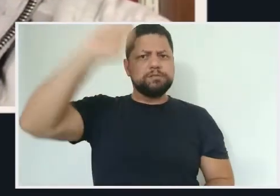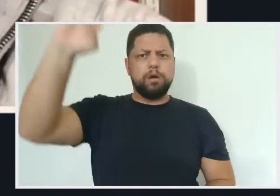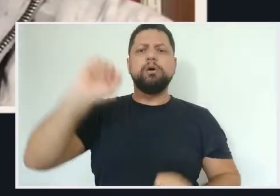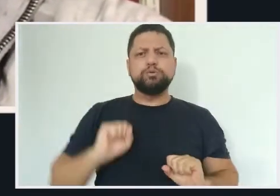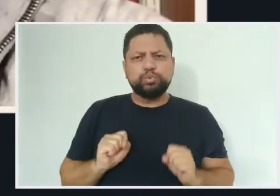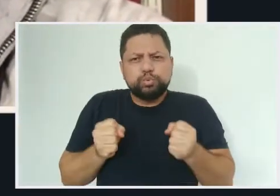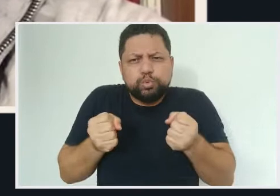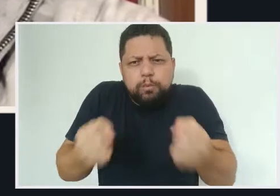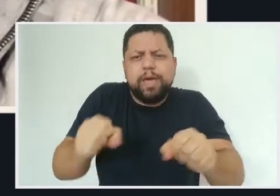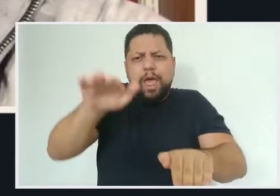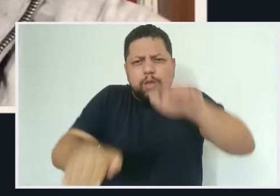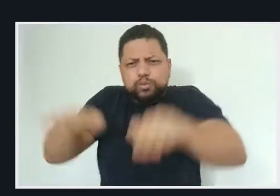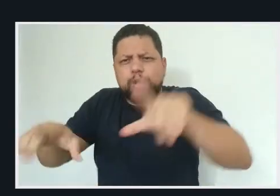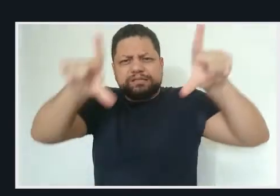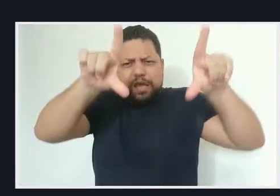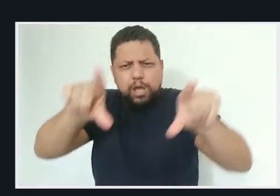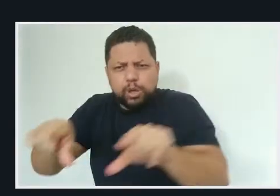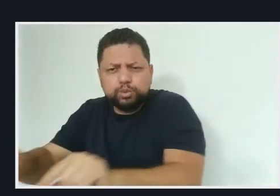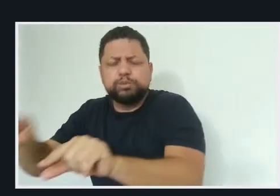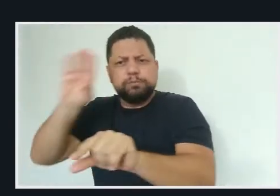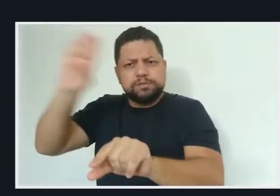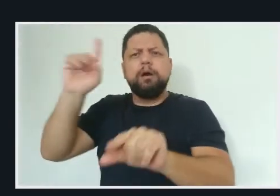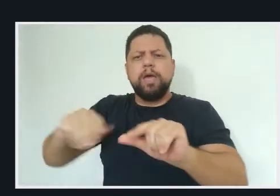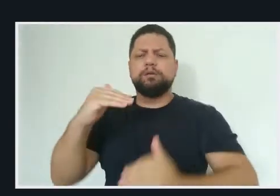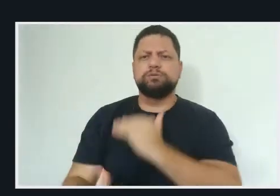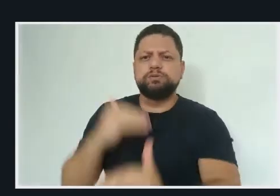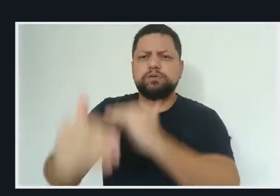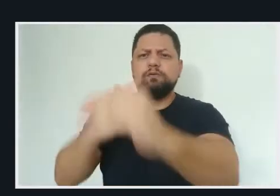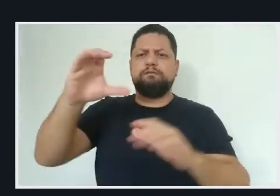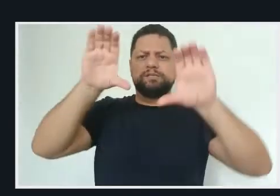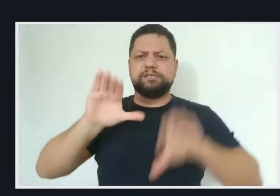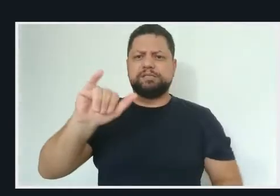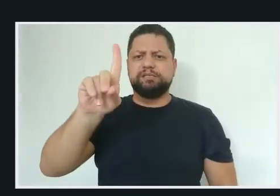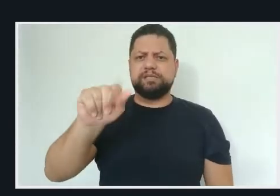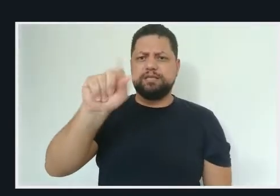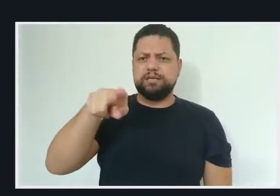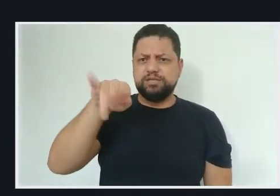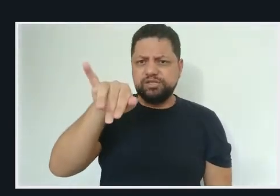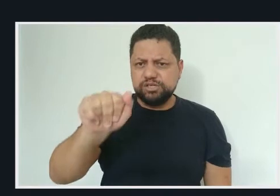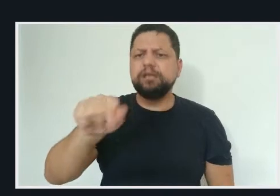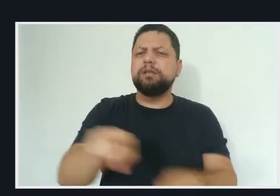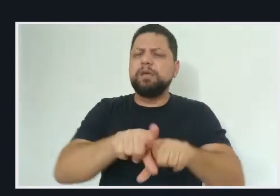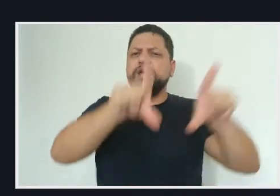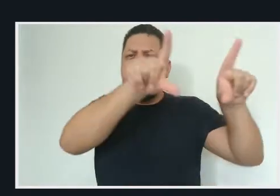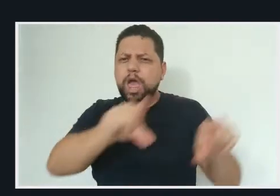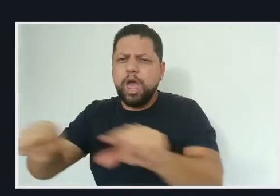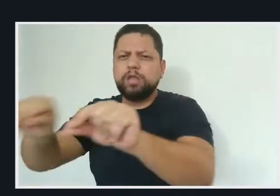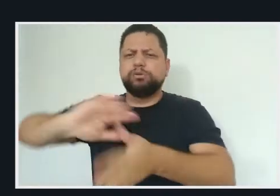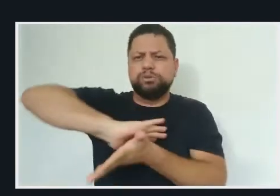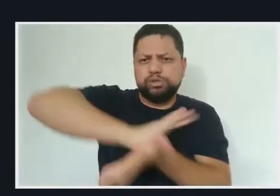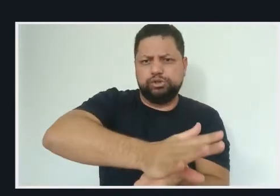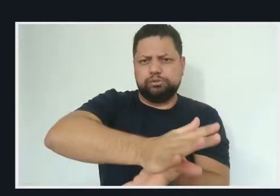gestão democrática da educação brasileira. E violam o princípio da superação das desigualdades educacionais com ênfase na promoção da